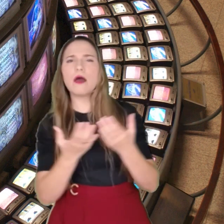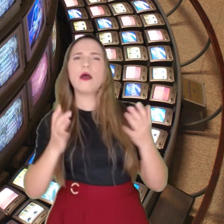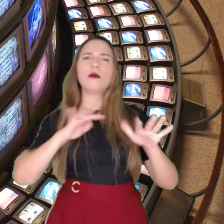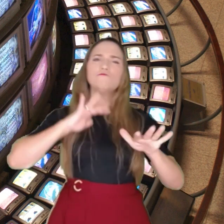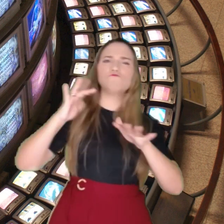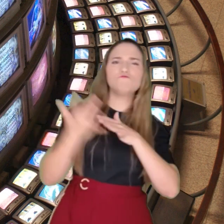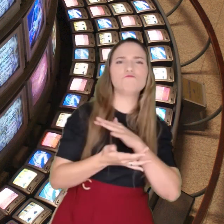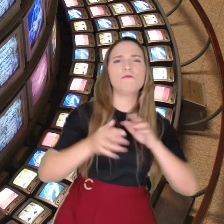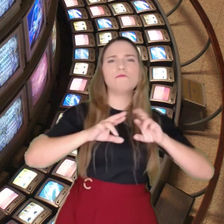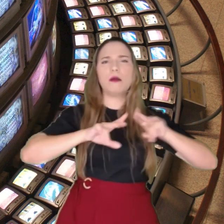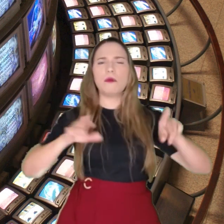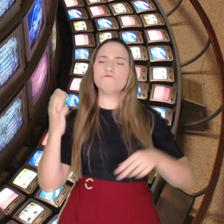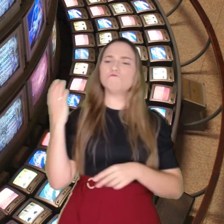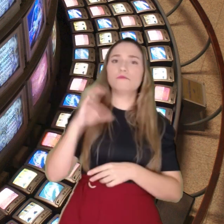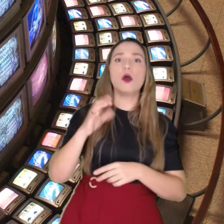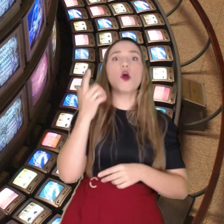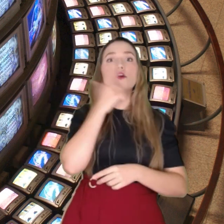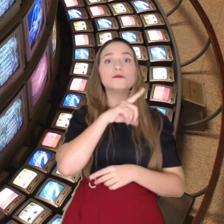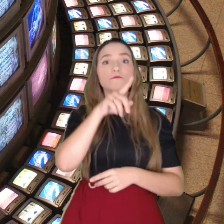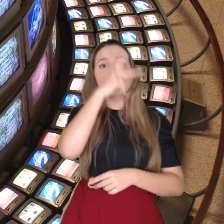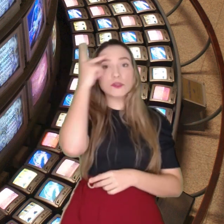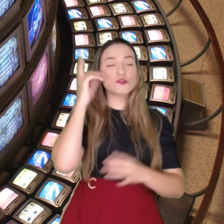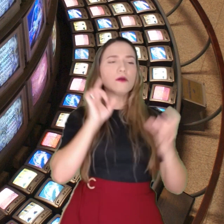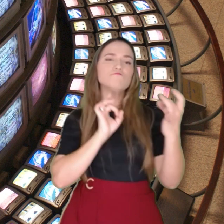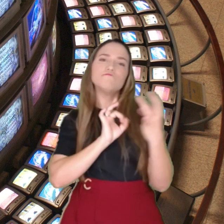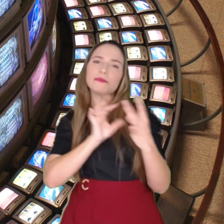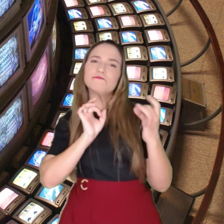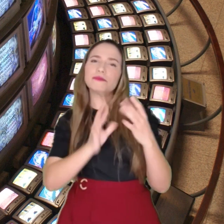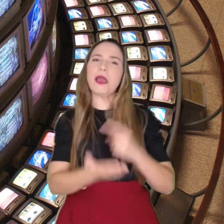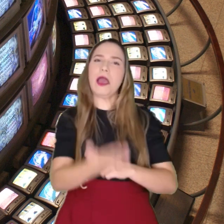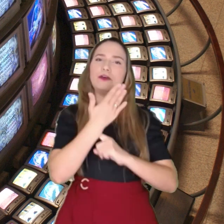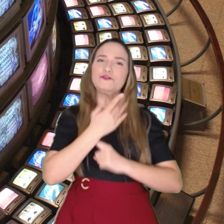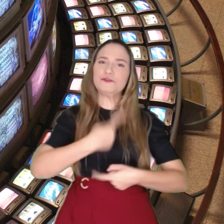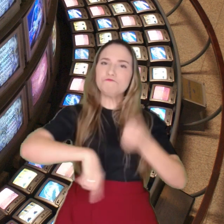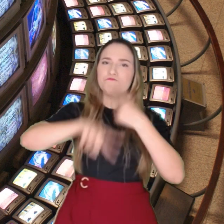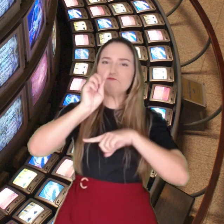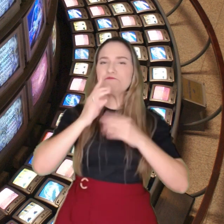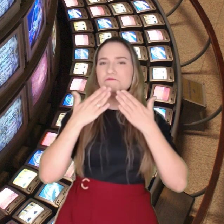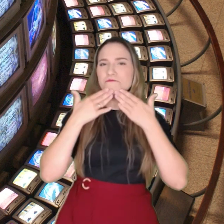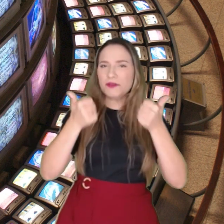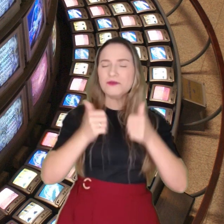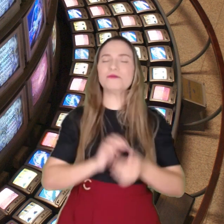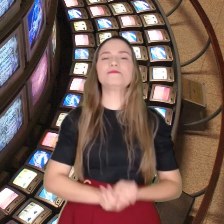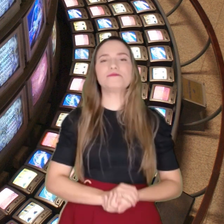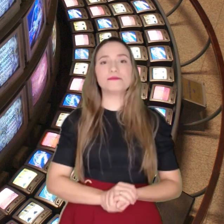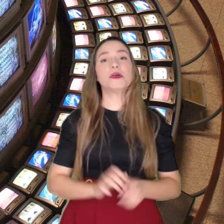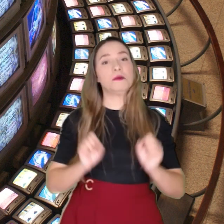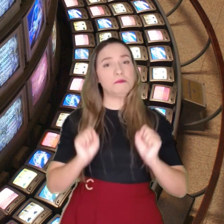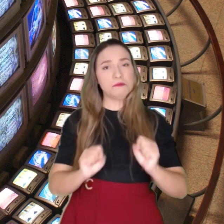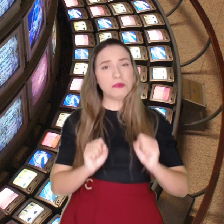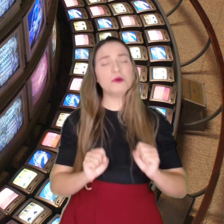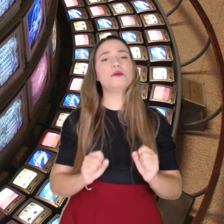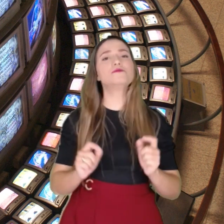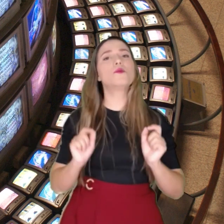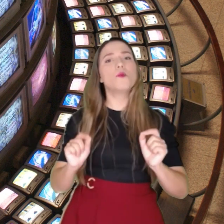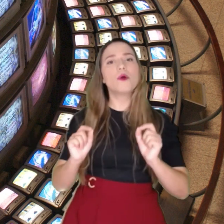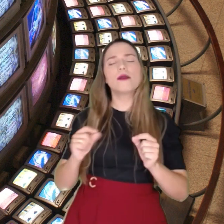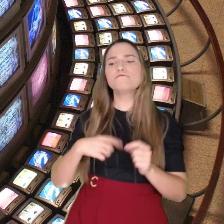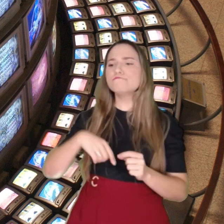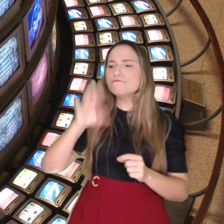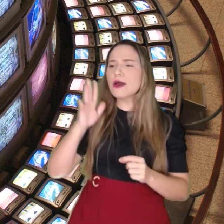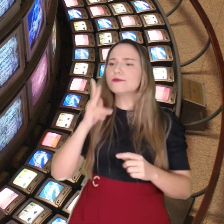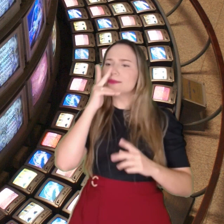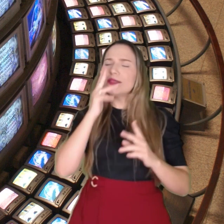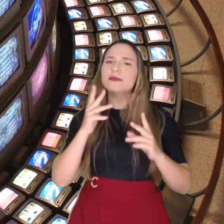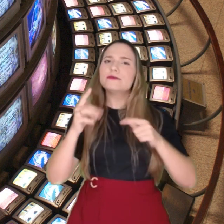para poder obter o feedback construtivo. Isso pode ajudar no